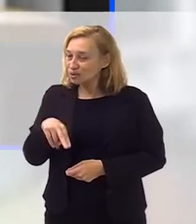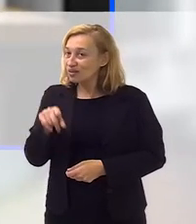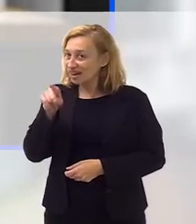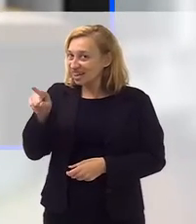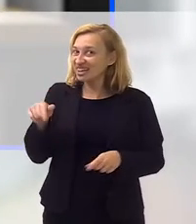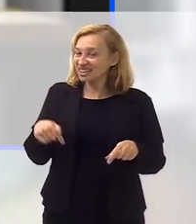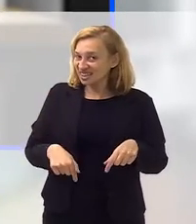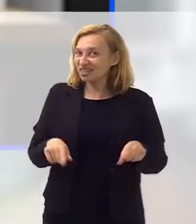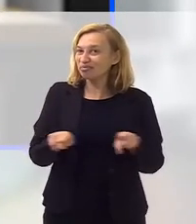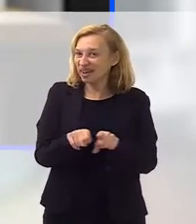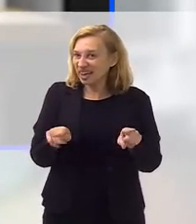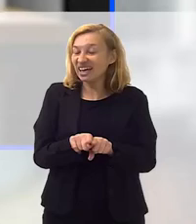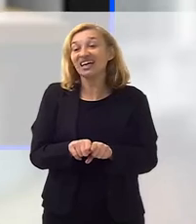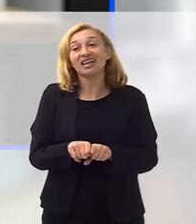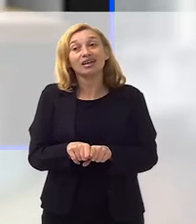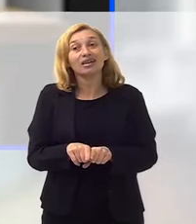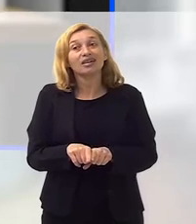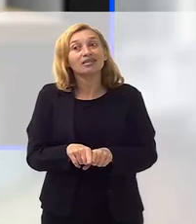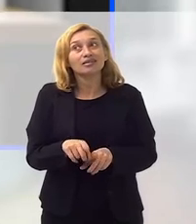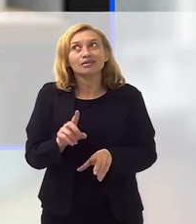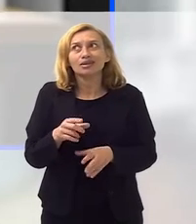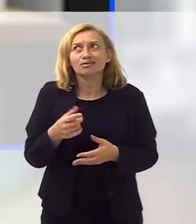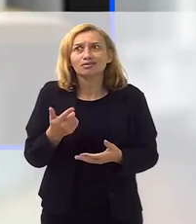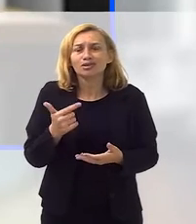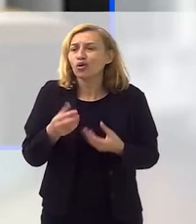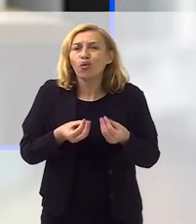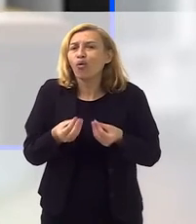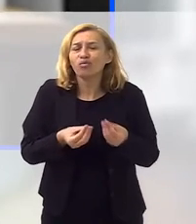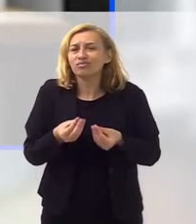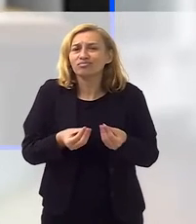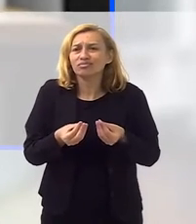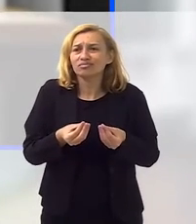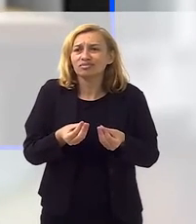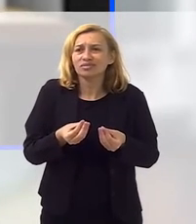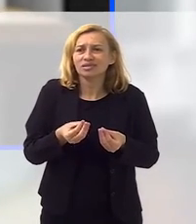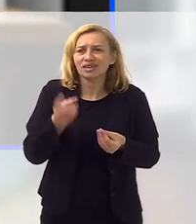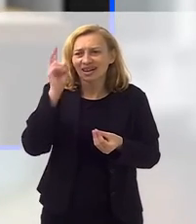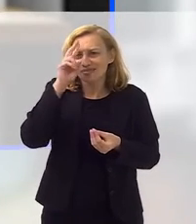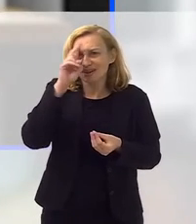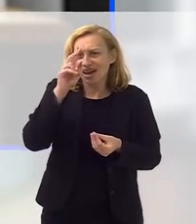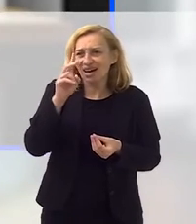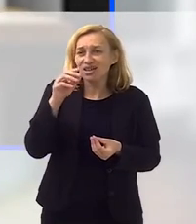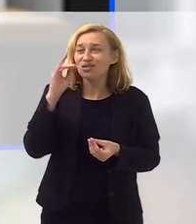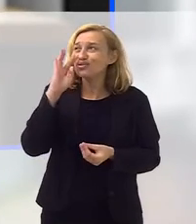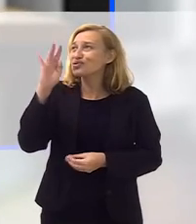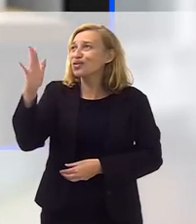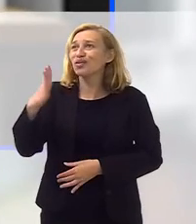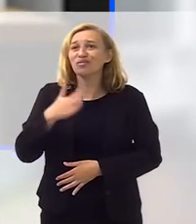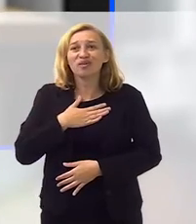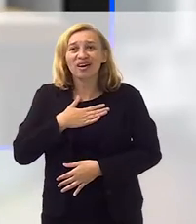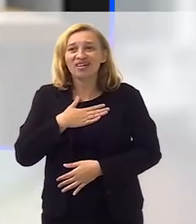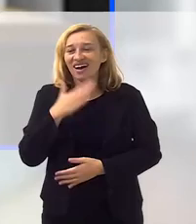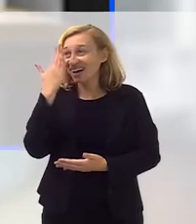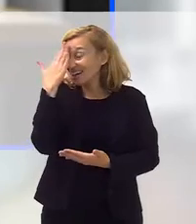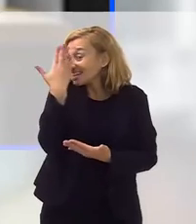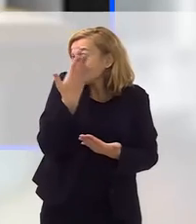Carvalho aqui na TV também, e assim, como não lembrar, né, de sonho meu,